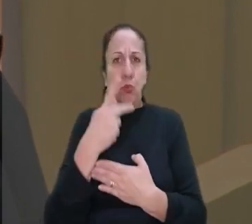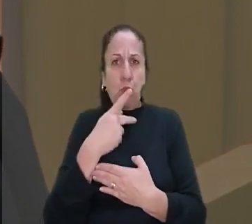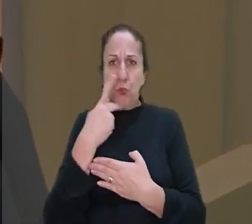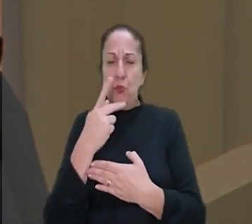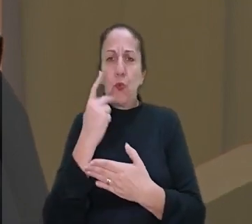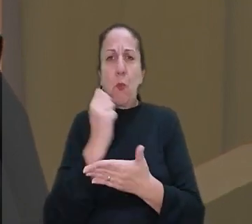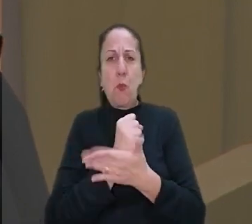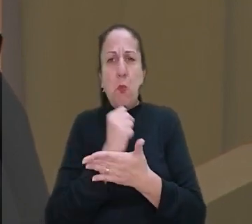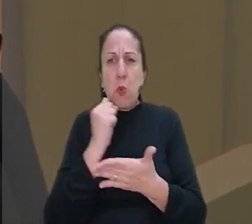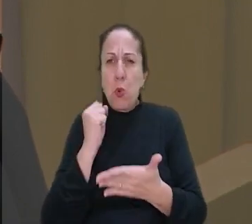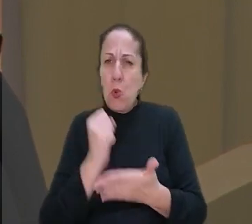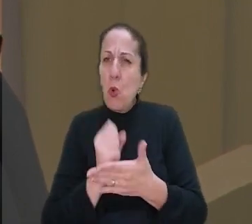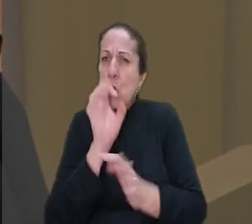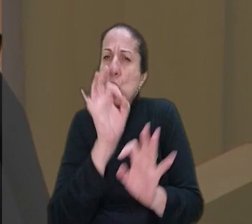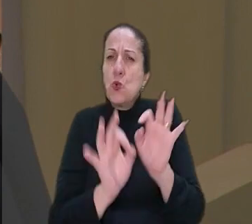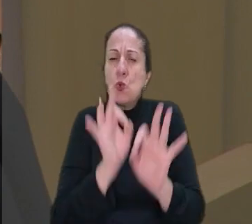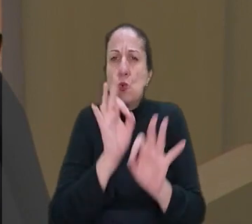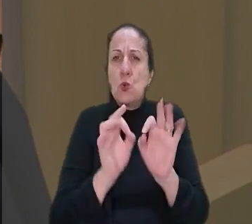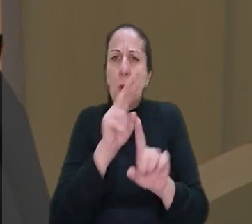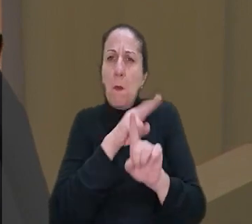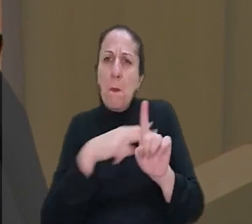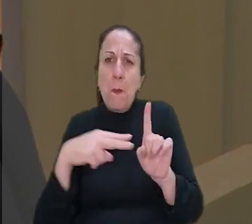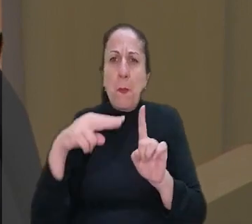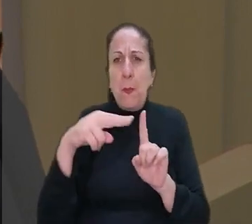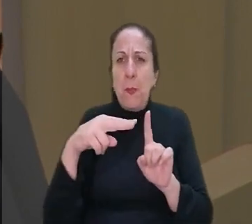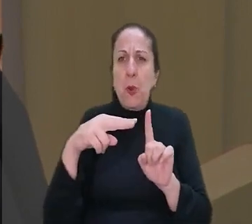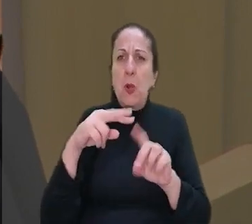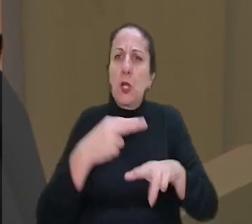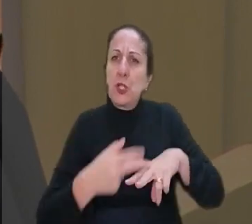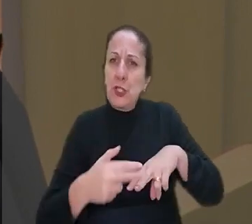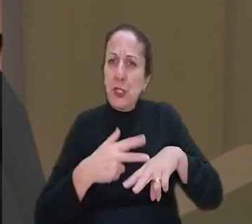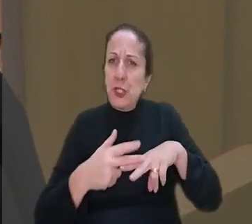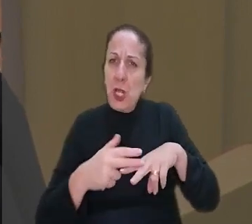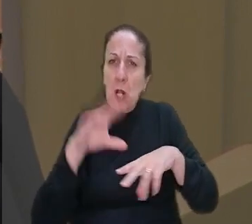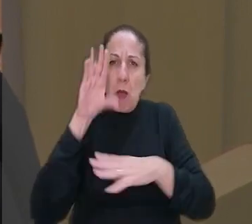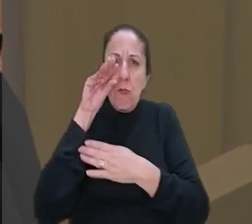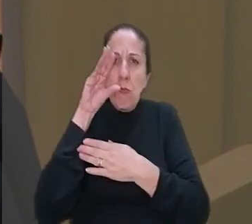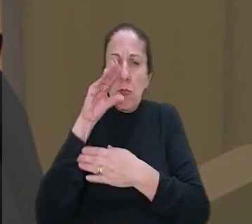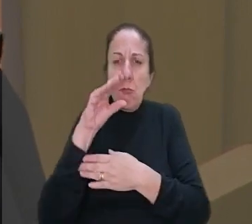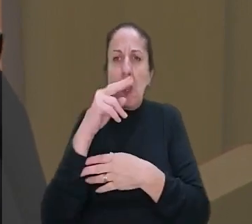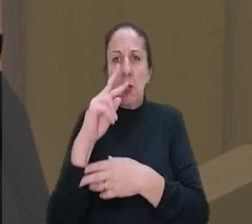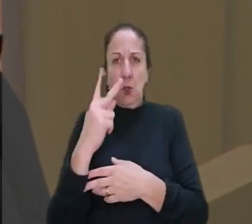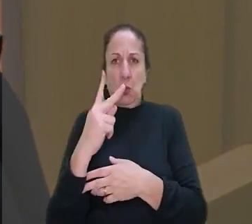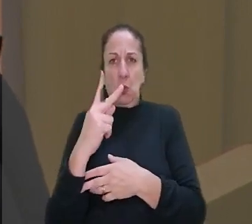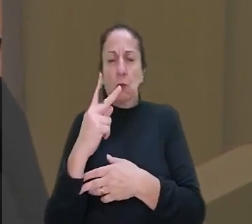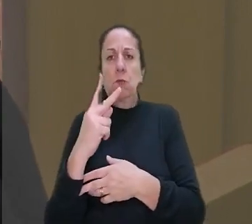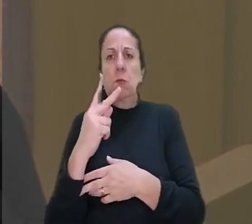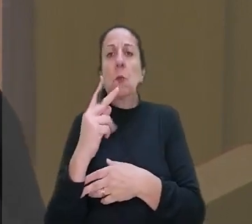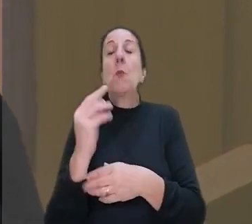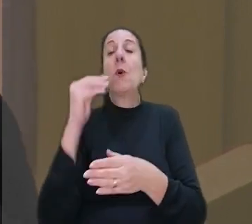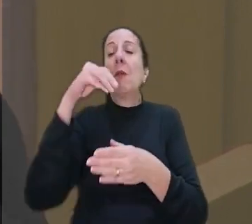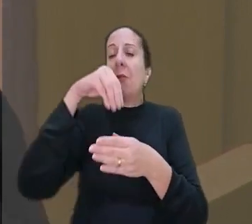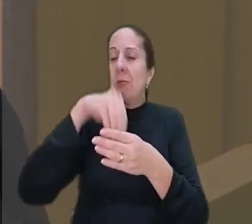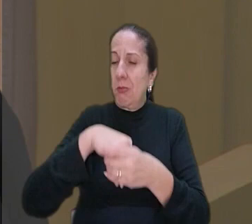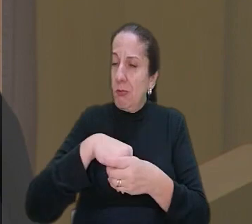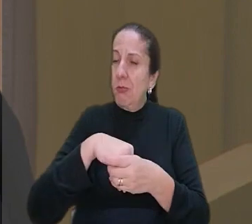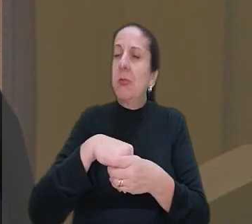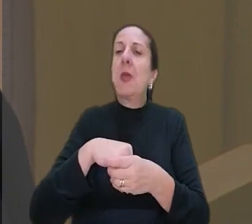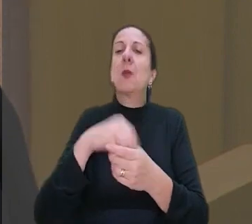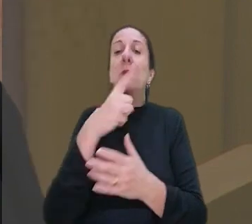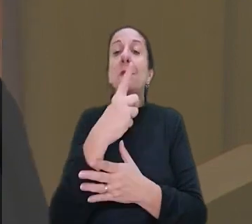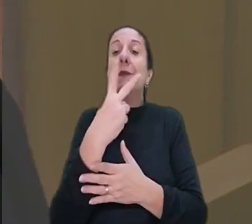de se considerar o protocolo para julgamento com perspectiva de gênero na análise do caso, conforme estabelece a